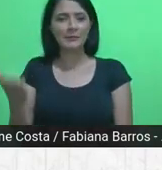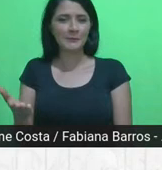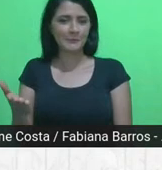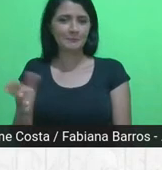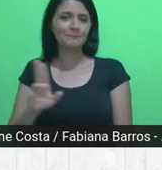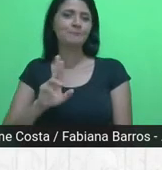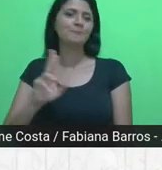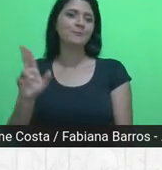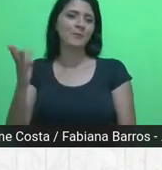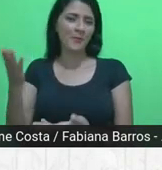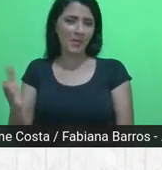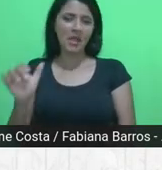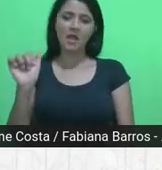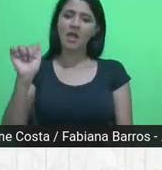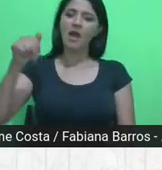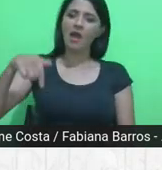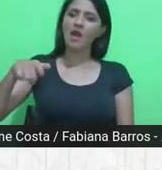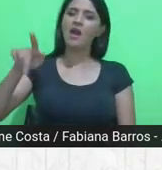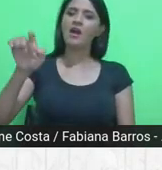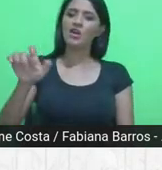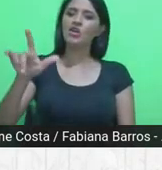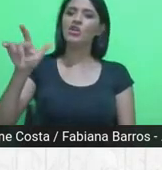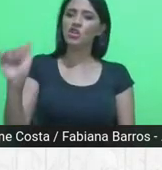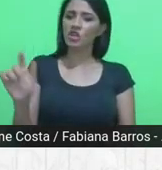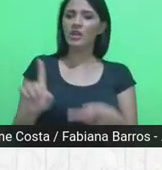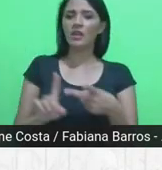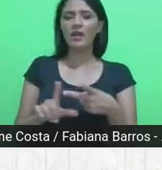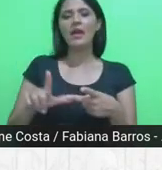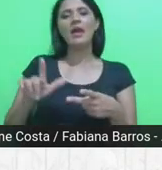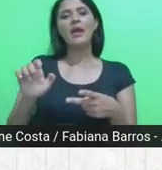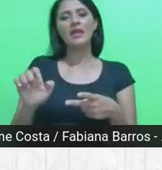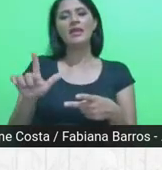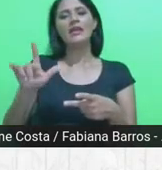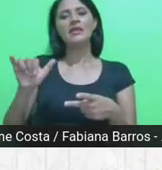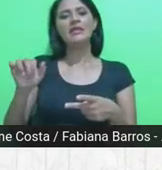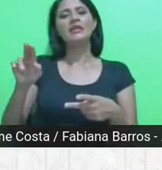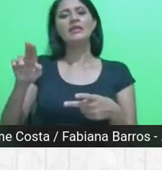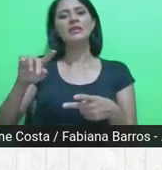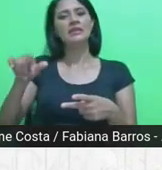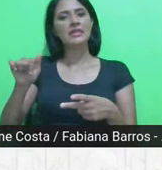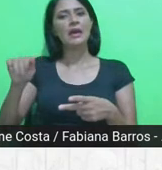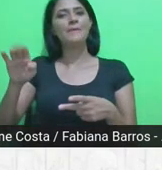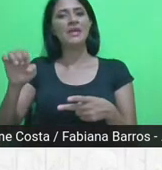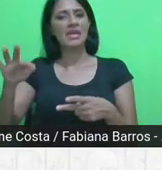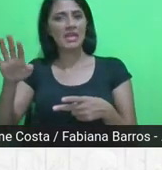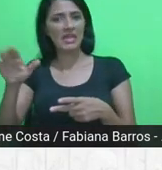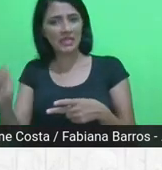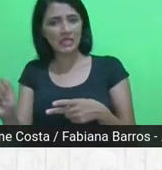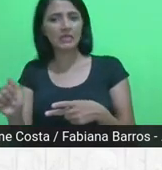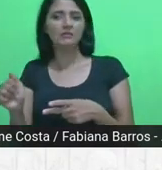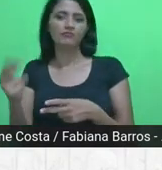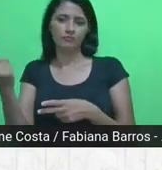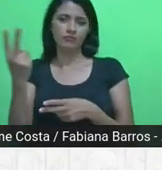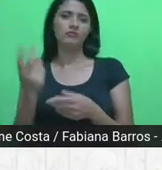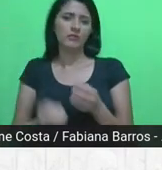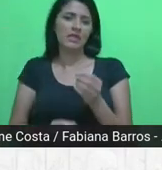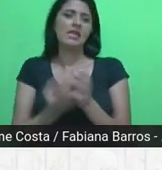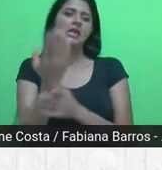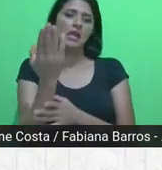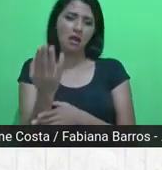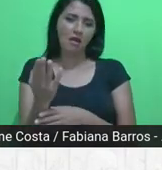Ângela Gordilho, a professora Elisabetta Romano, que, de certa forma, construíram toda a